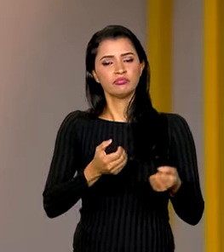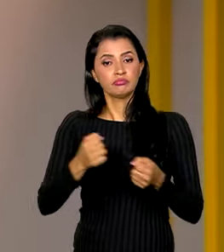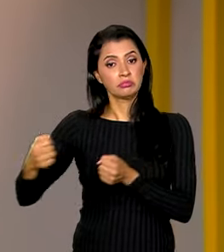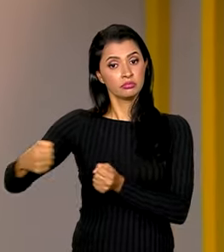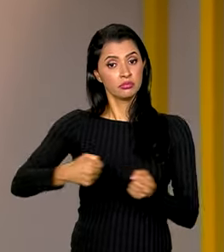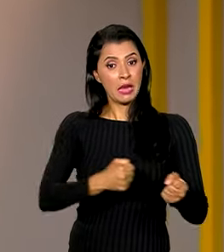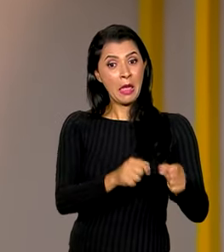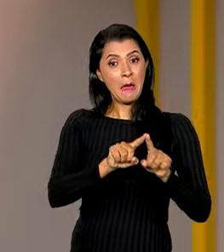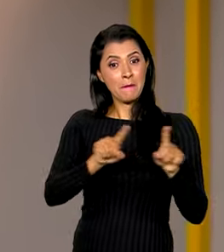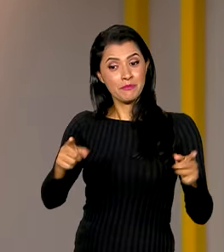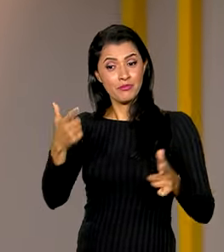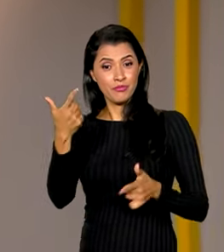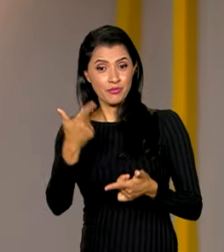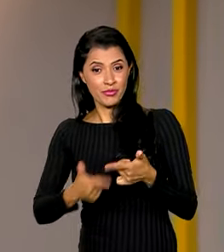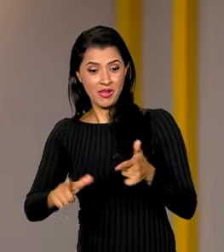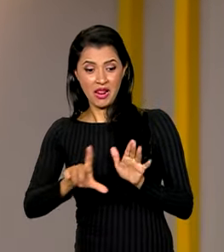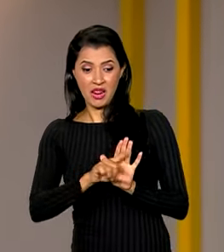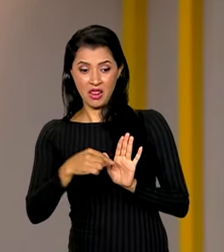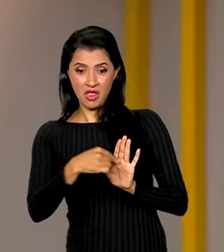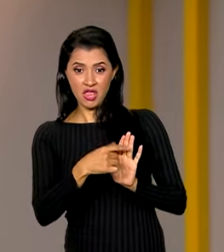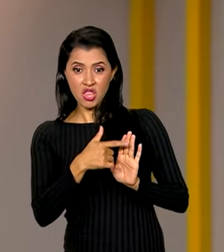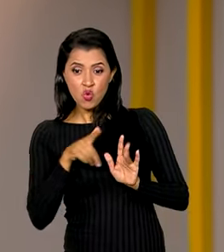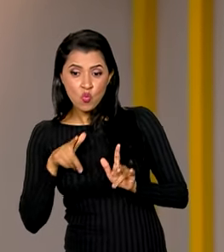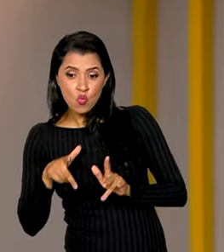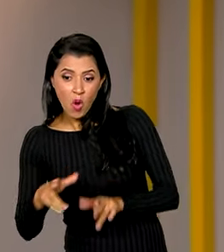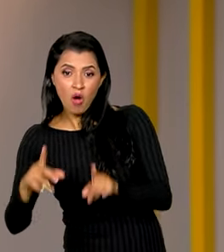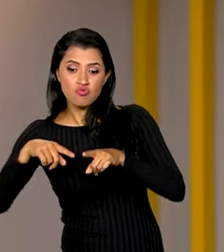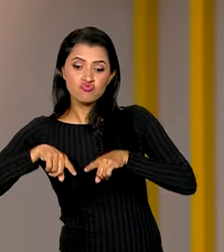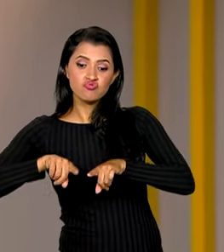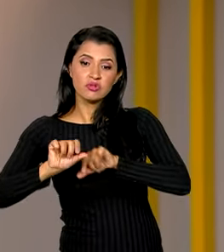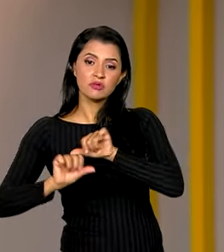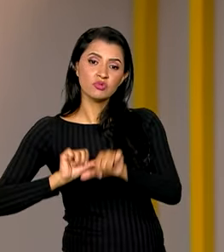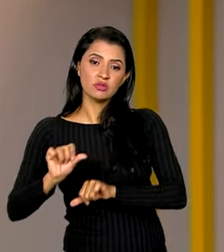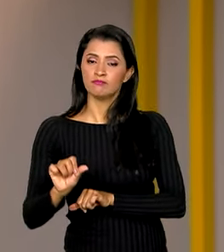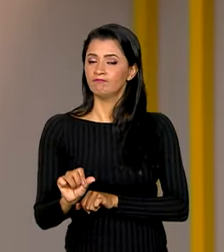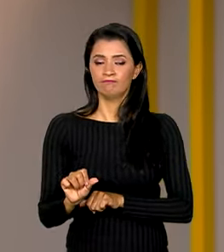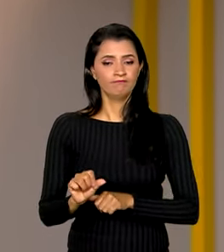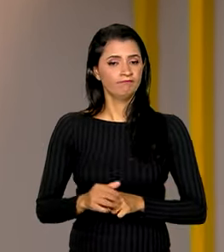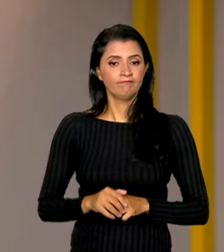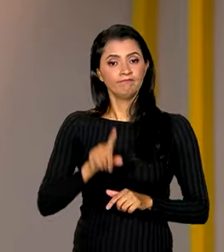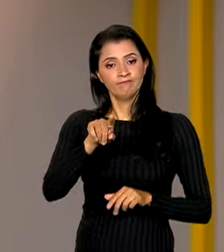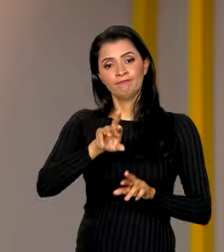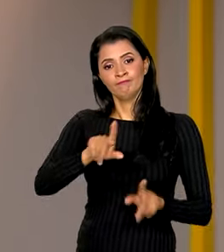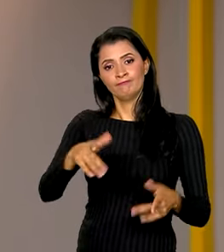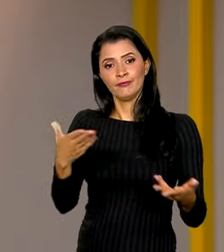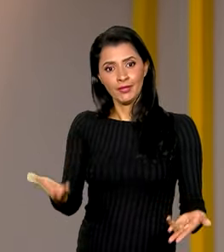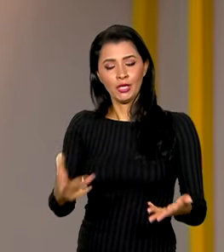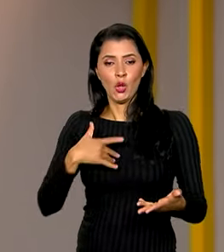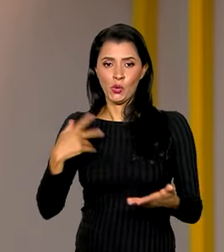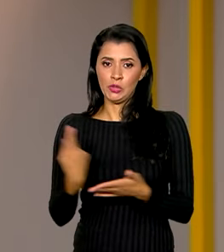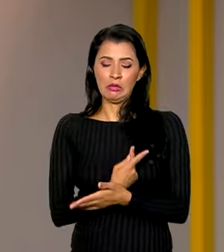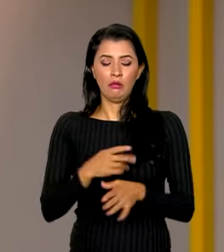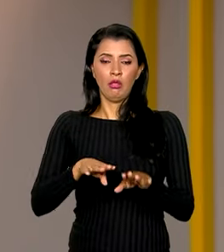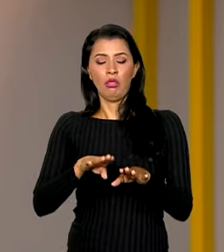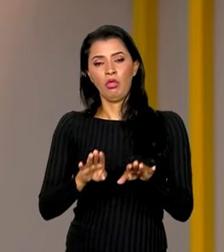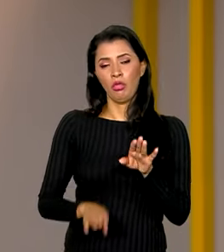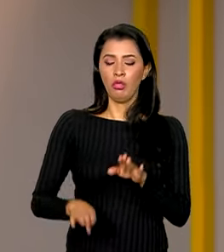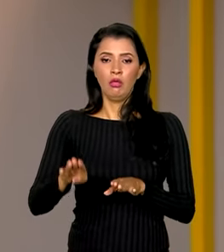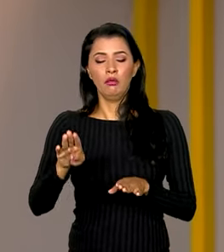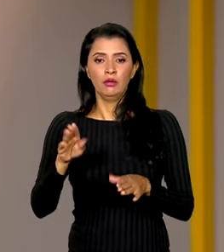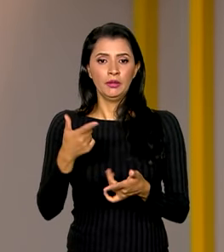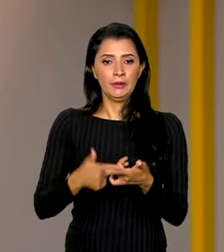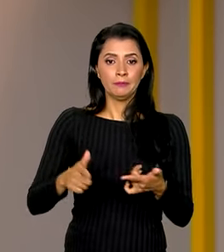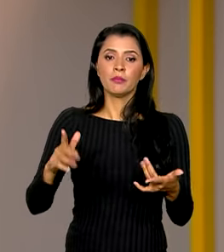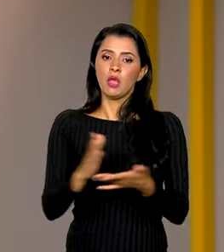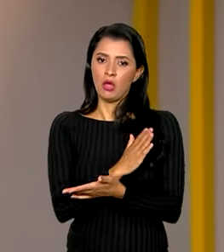problema é que a legislação nem sempre acompanha a velocidade dessas mudanças. Isso acaba por causar desequilíbrio e, em alguns